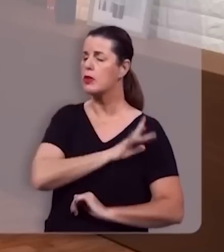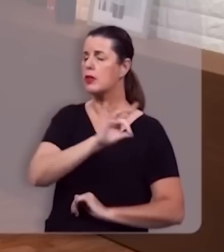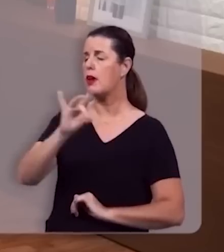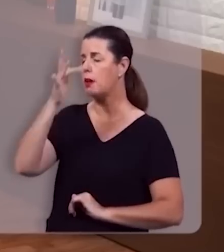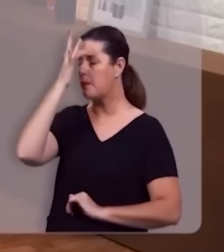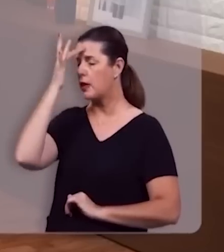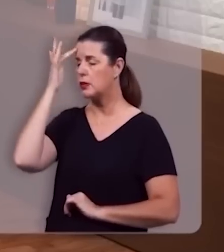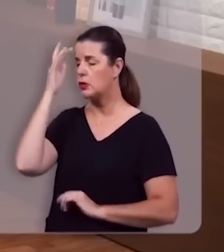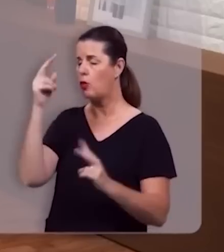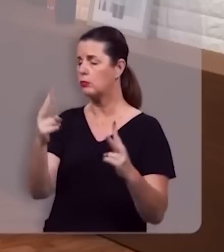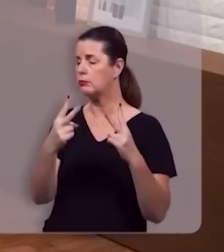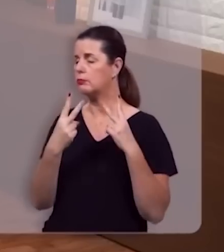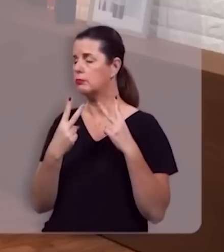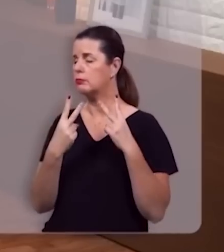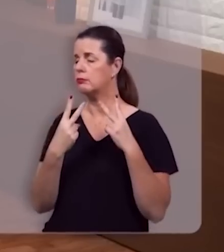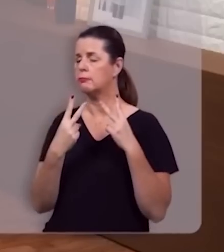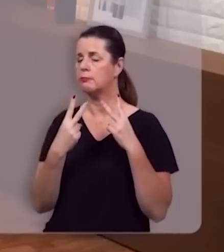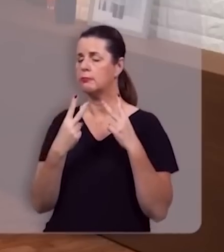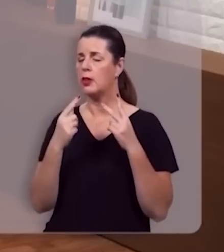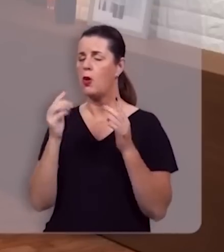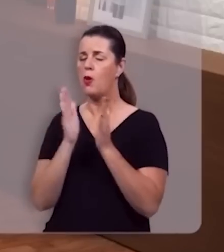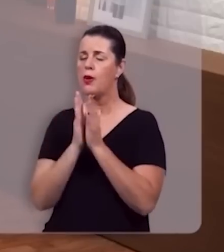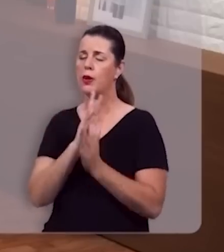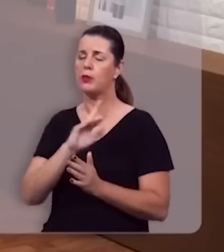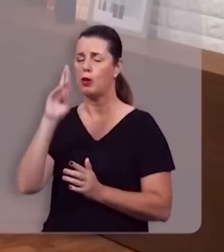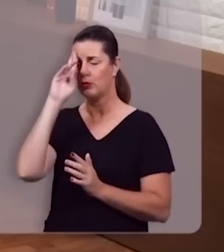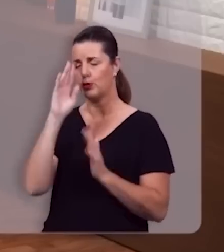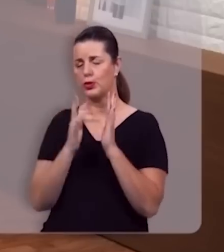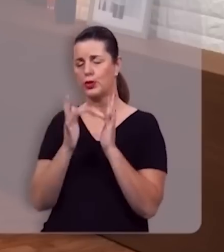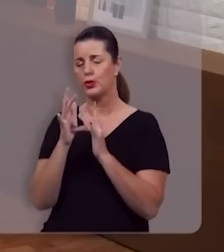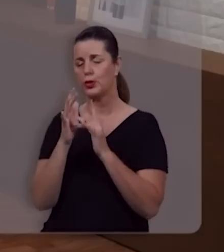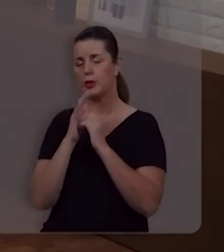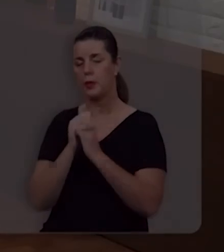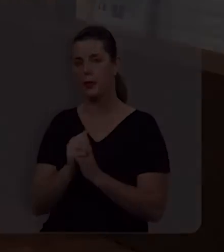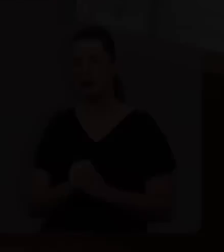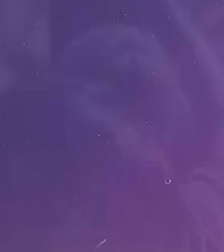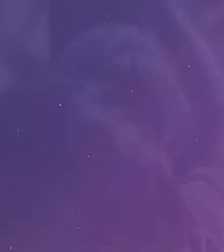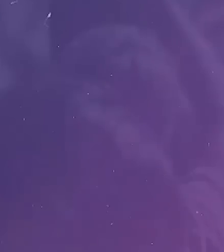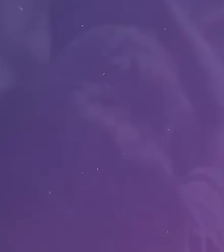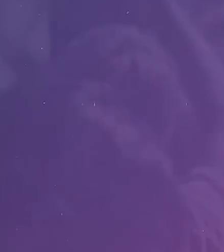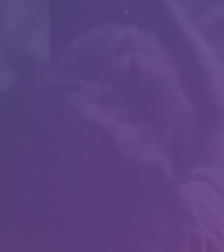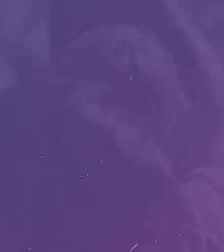de todos quantos nos assistem. Pois oramos em nome de Jesus. Amém.